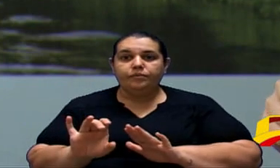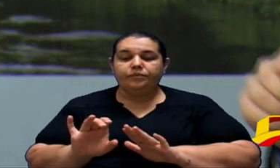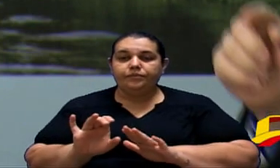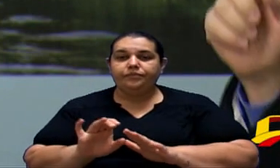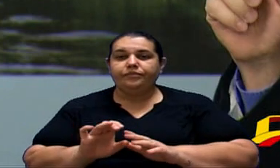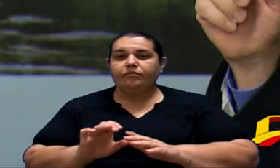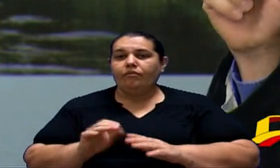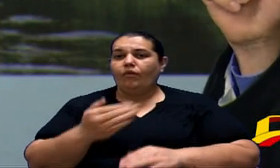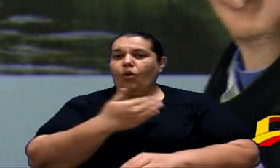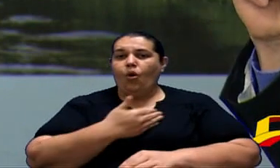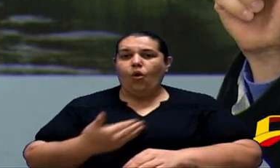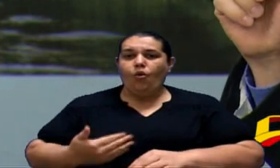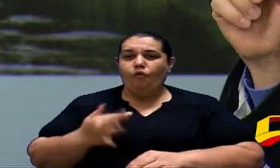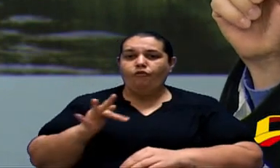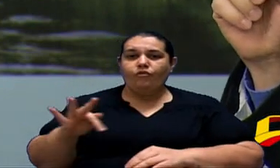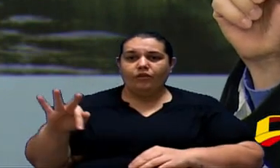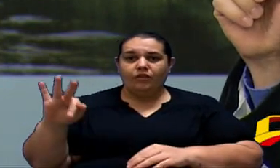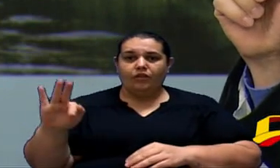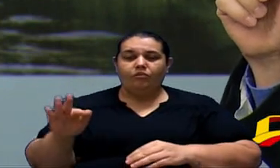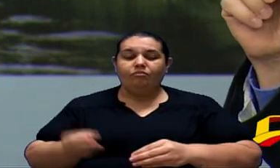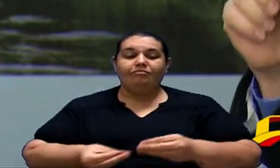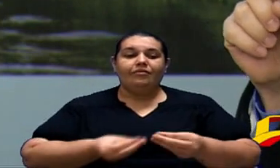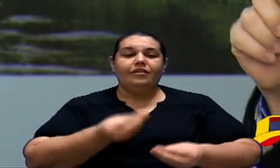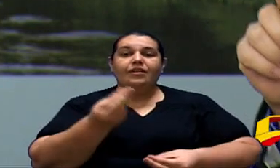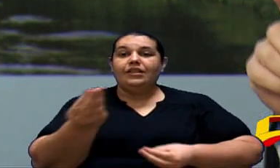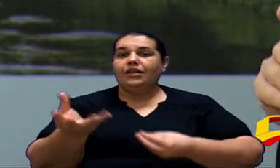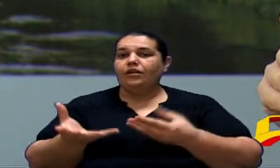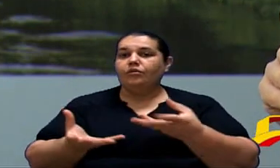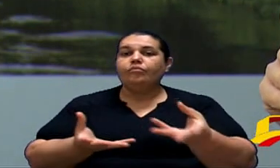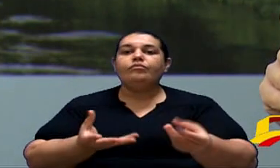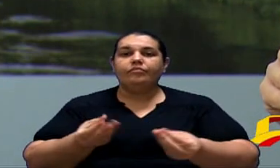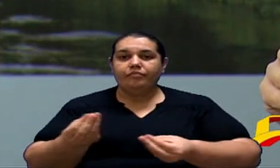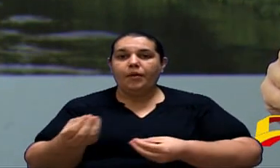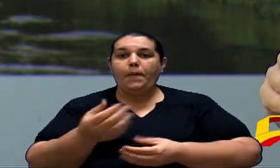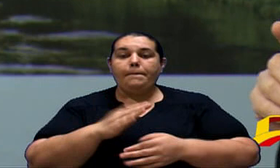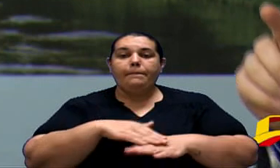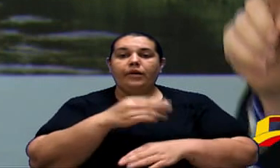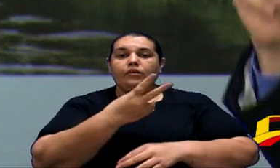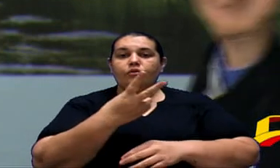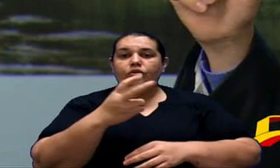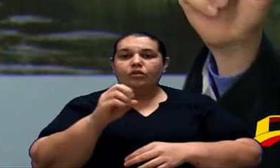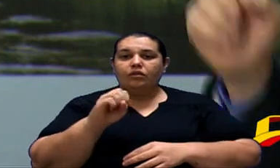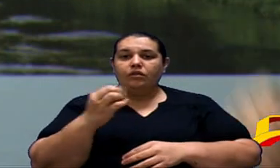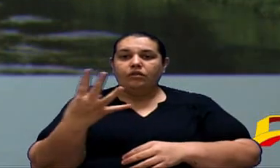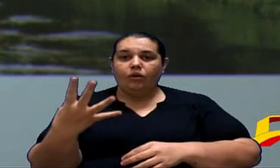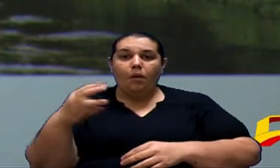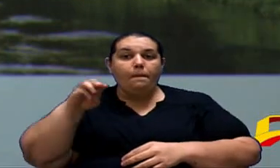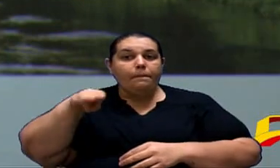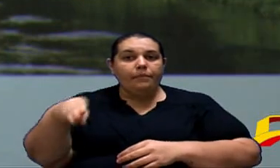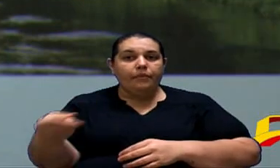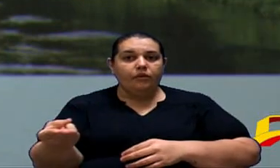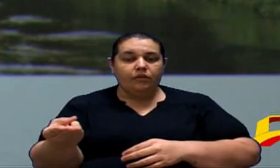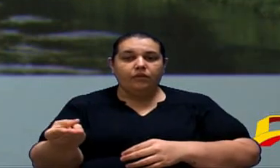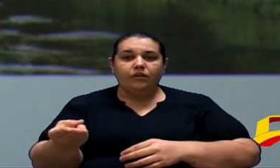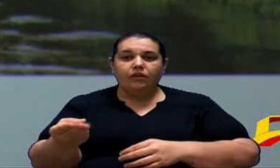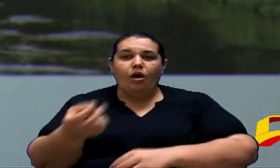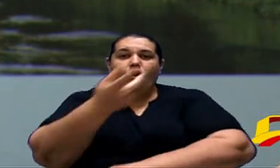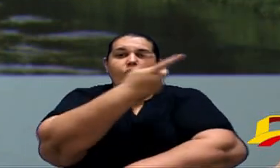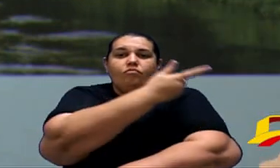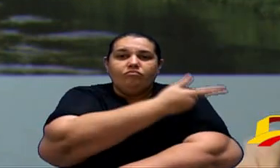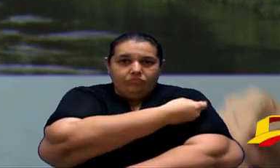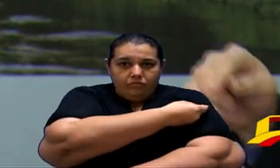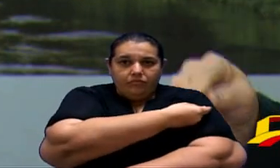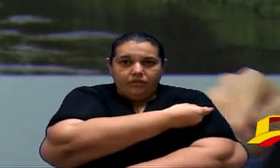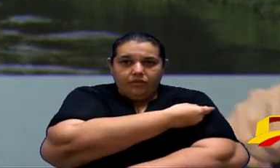O Governo Federal Já Distribuiu Mais De 284 Milhões De Vacinas